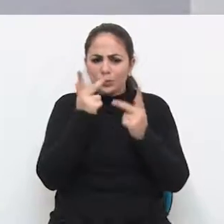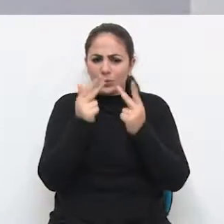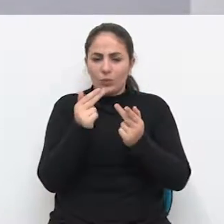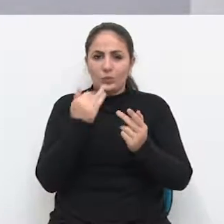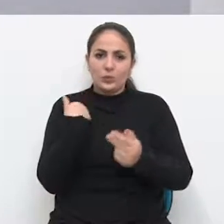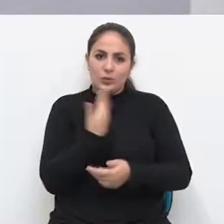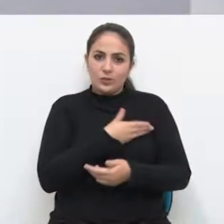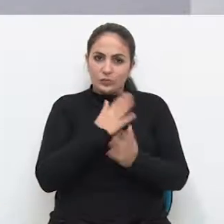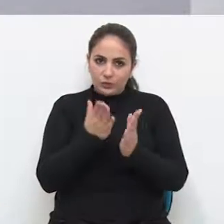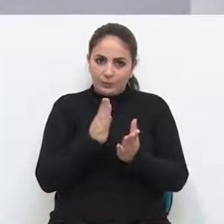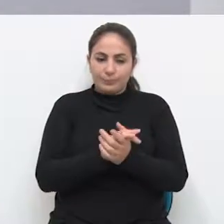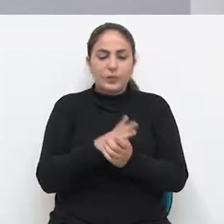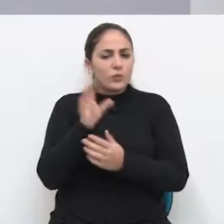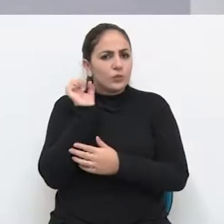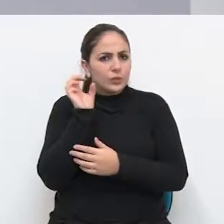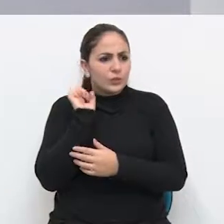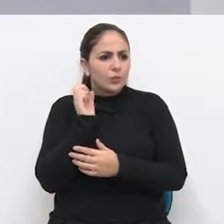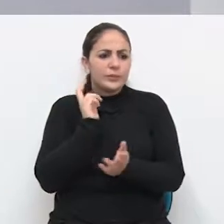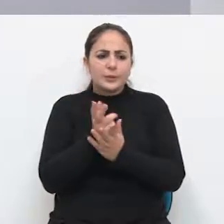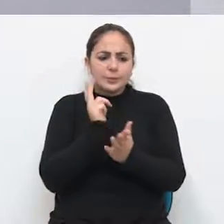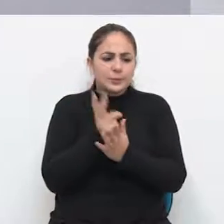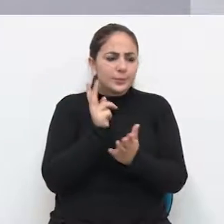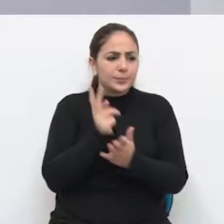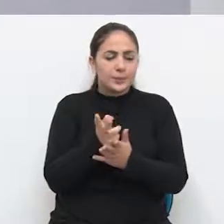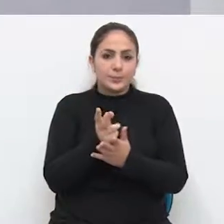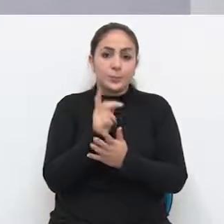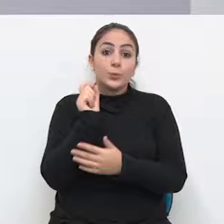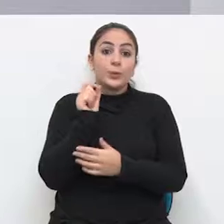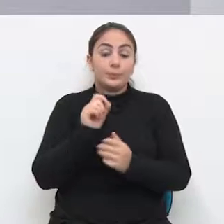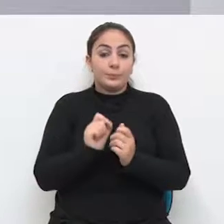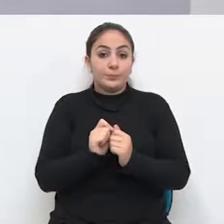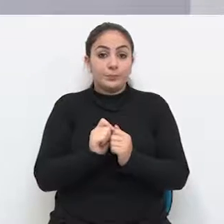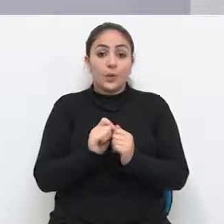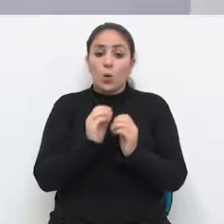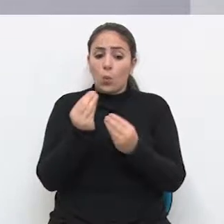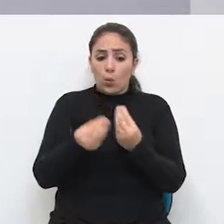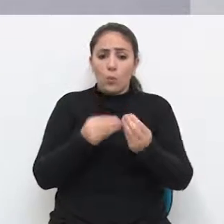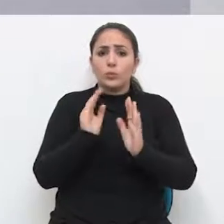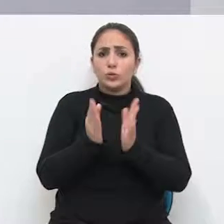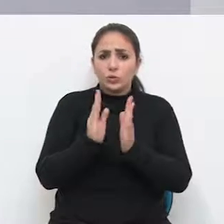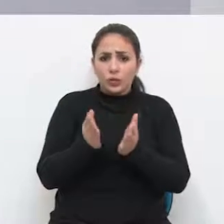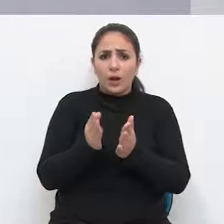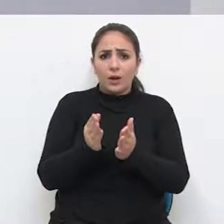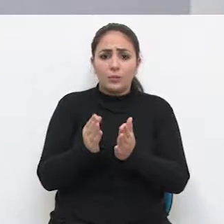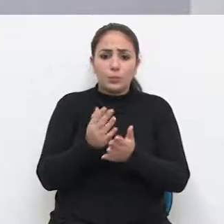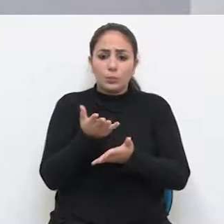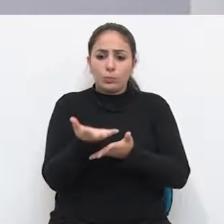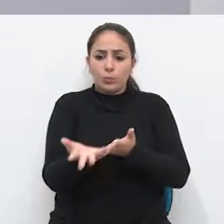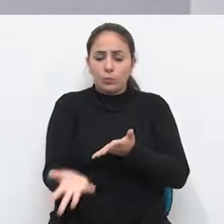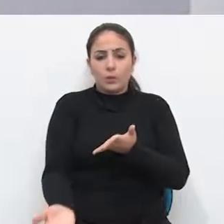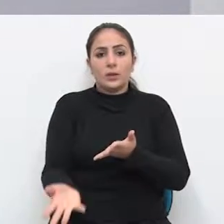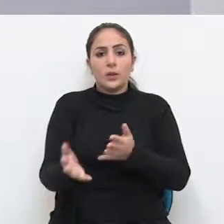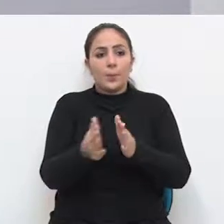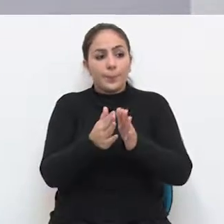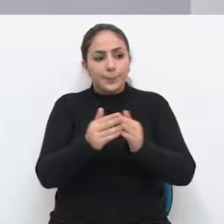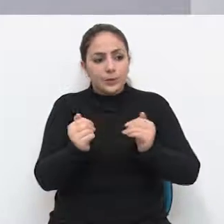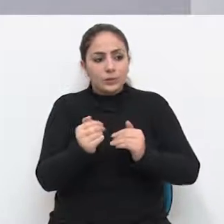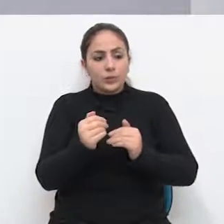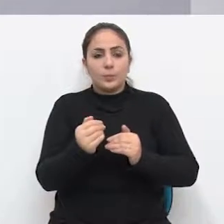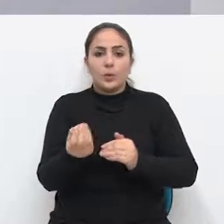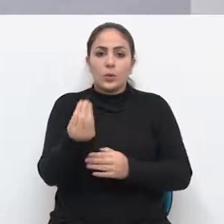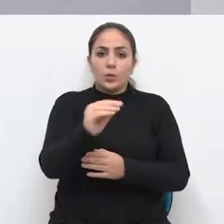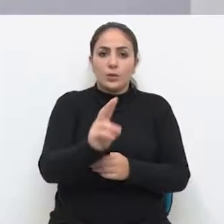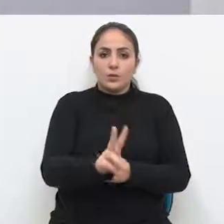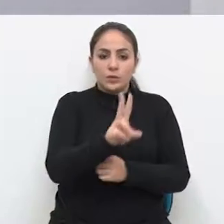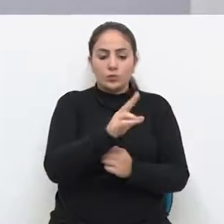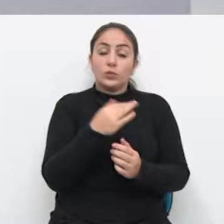como já somos. E a gente ouve daquele que, como já está sendo deteriorado, que estão pedindo a derrubada.